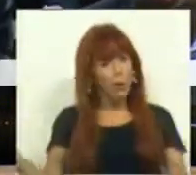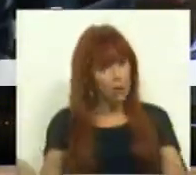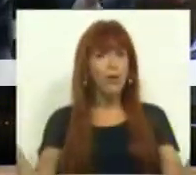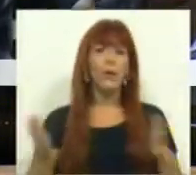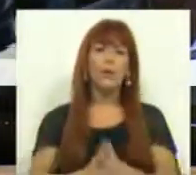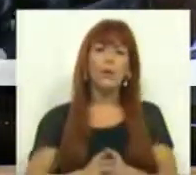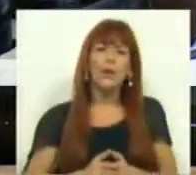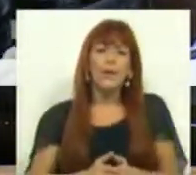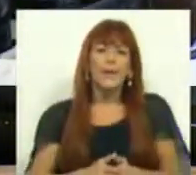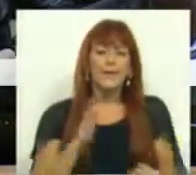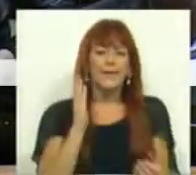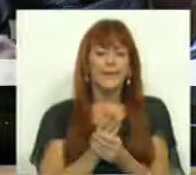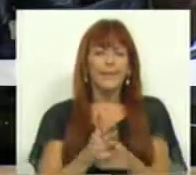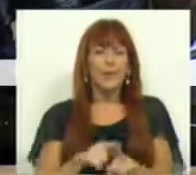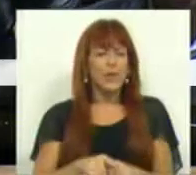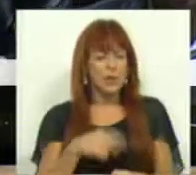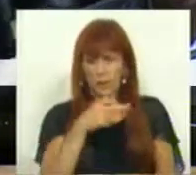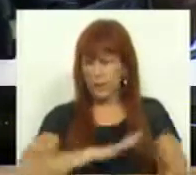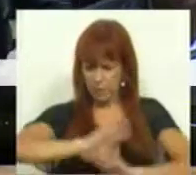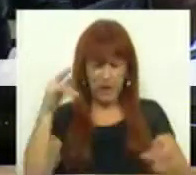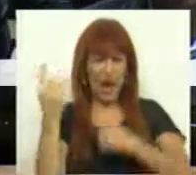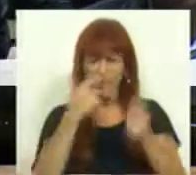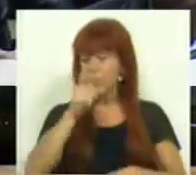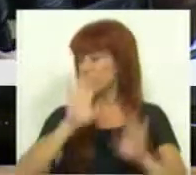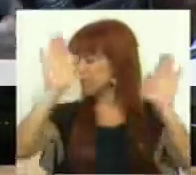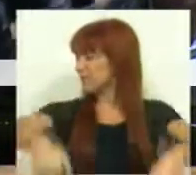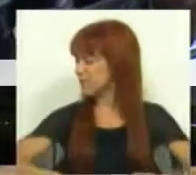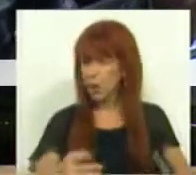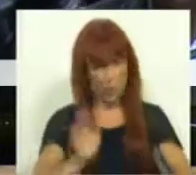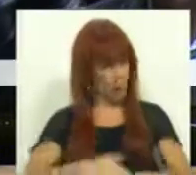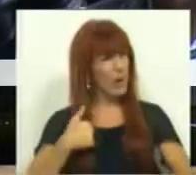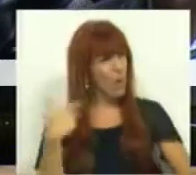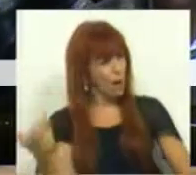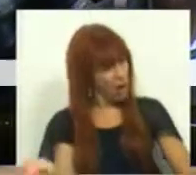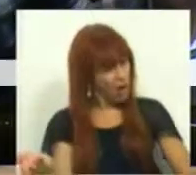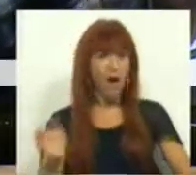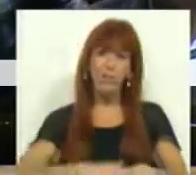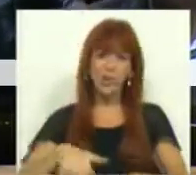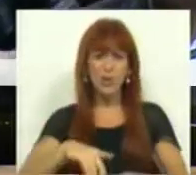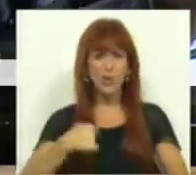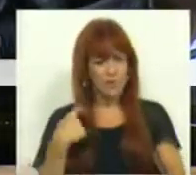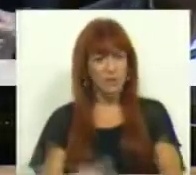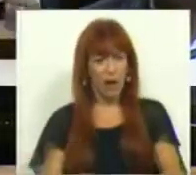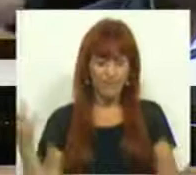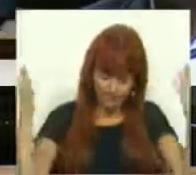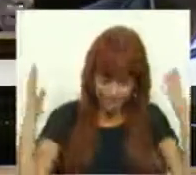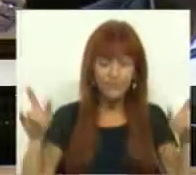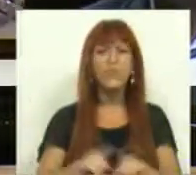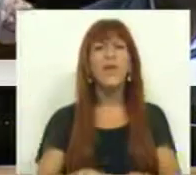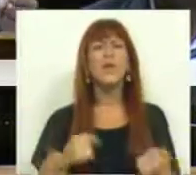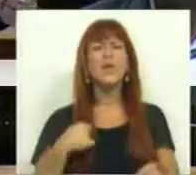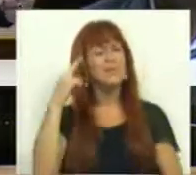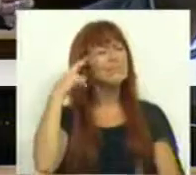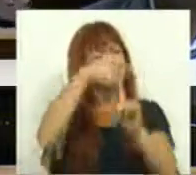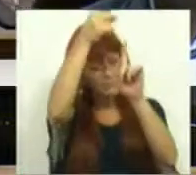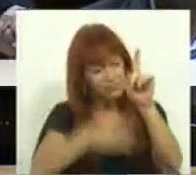que os processos são tão sinistros que muitas vezes as pessoas chegam a se sentir culpadas pela situação em que incorrem. Agora, assim, se as